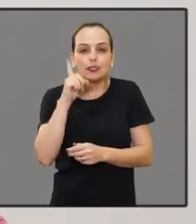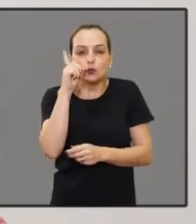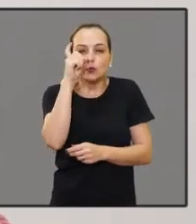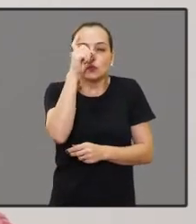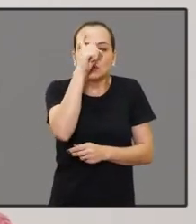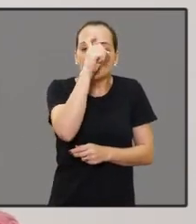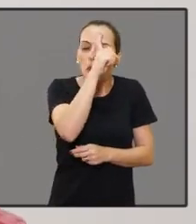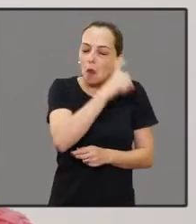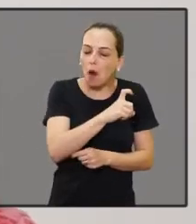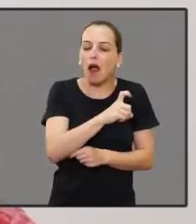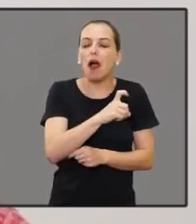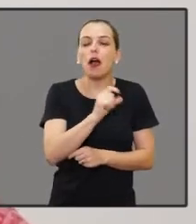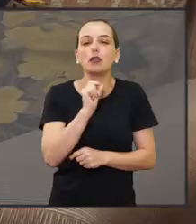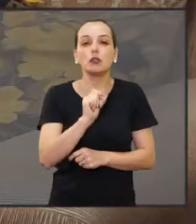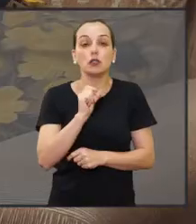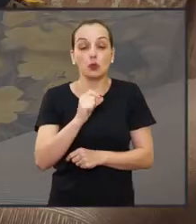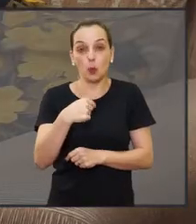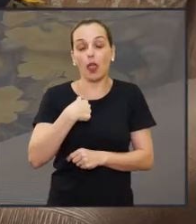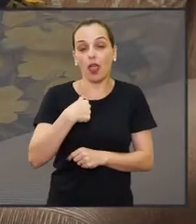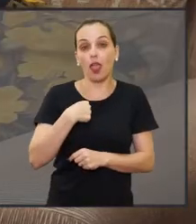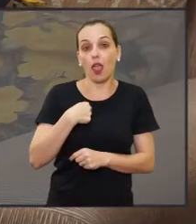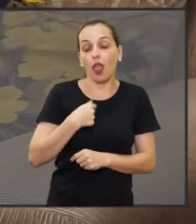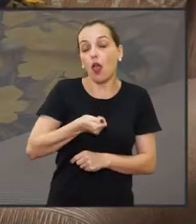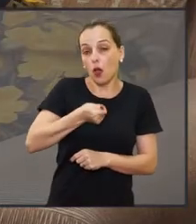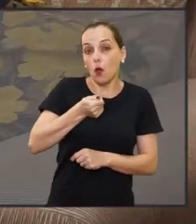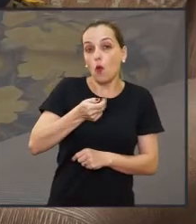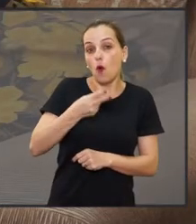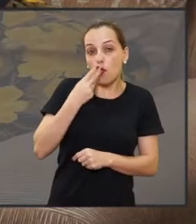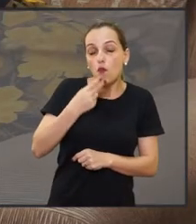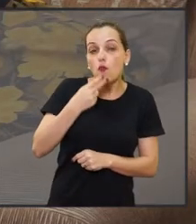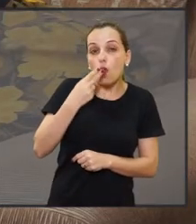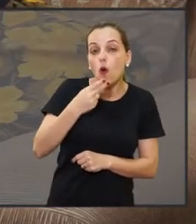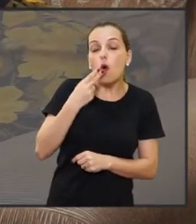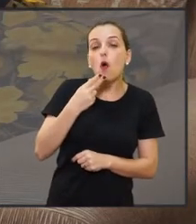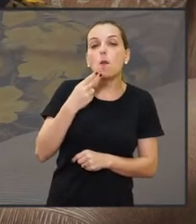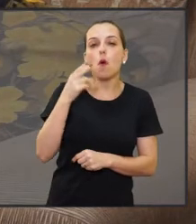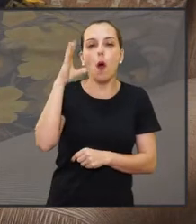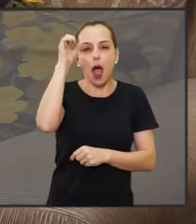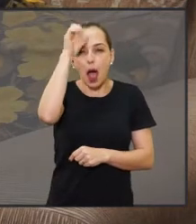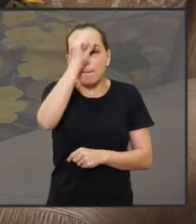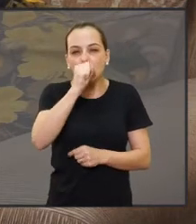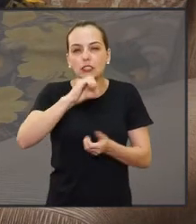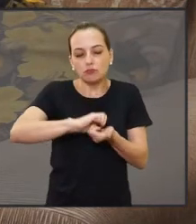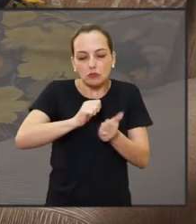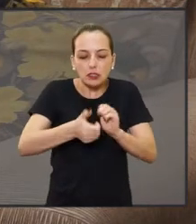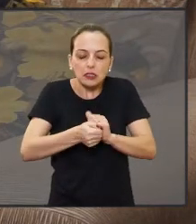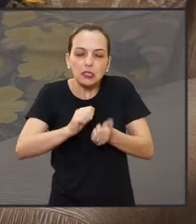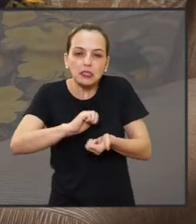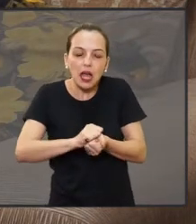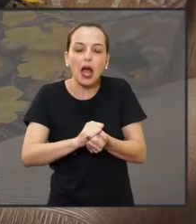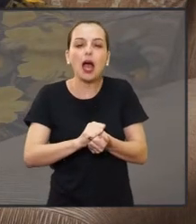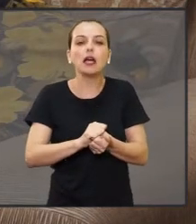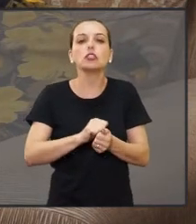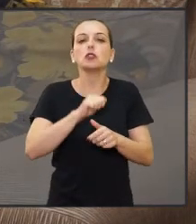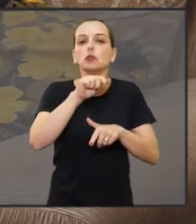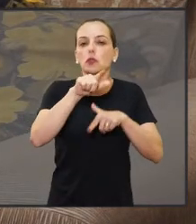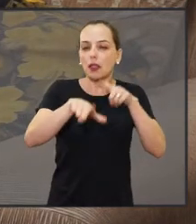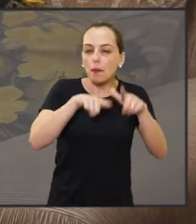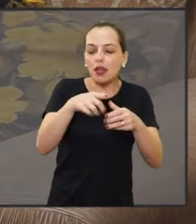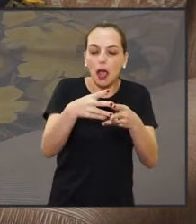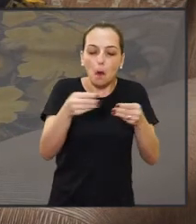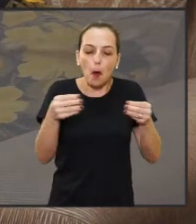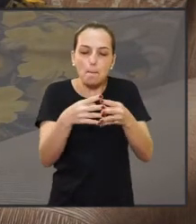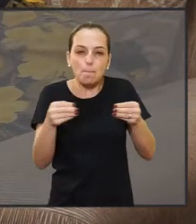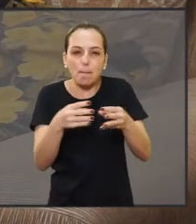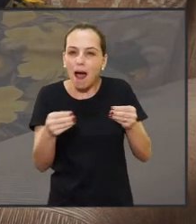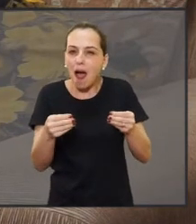dificuldades. Que nem no meu caso eu fumo, aprendi a fumar paeiro, aprendi a fazer artesanato, aprendi a trabalhar